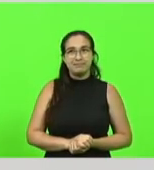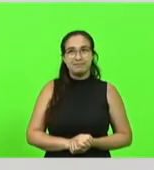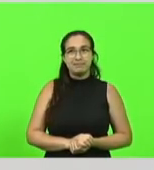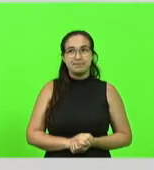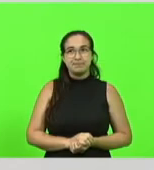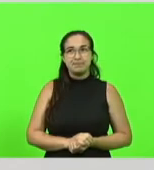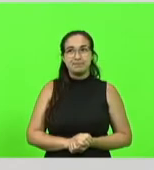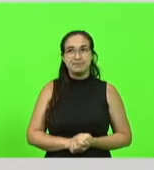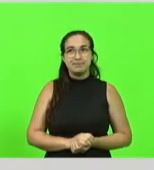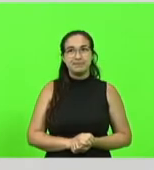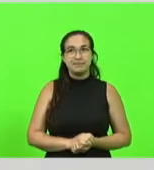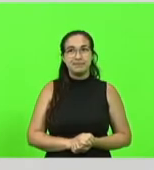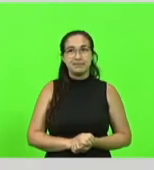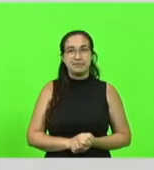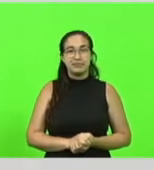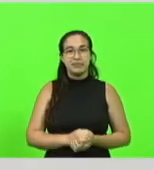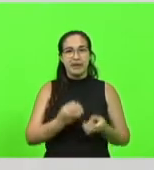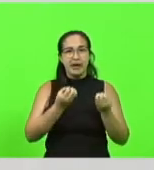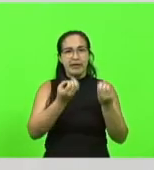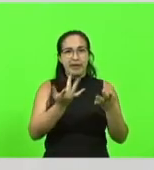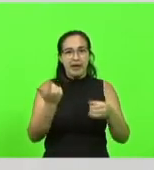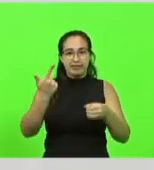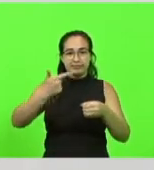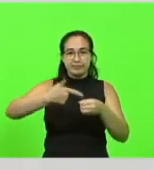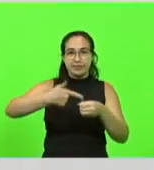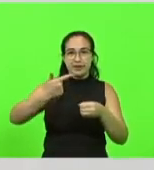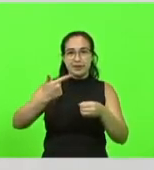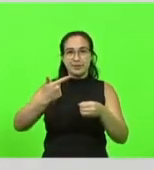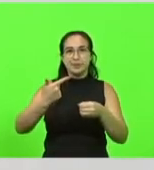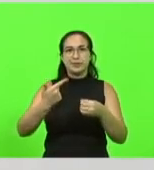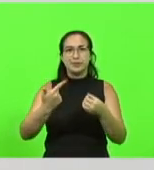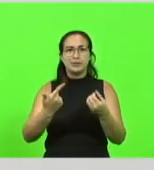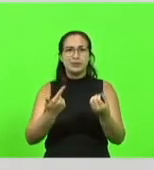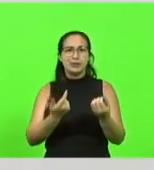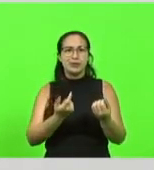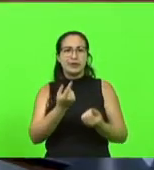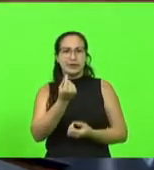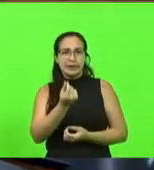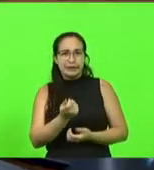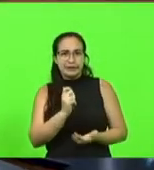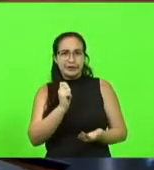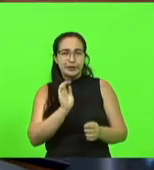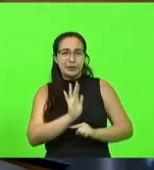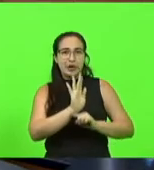ganhar vale gasolina deputado Silvio se trabalha em home office